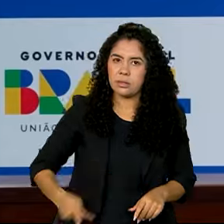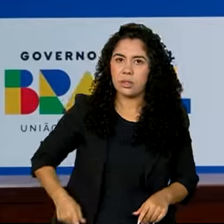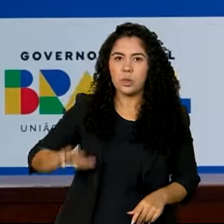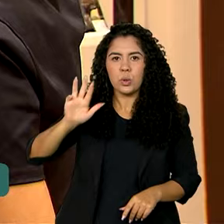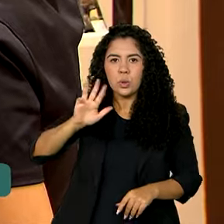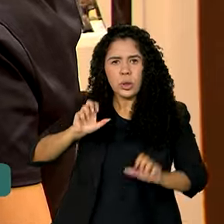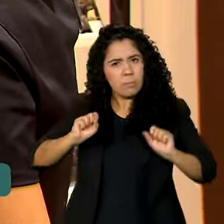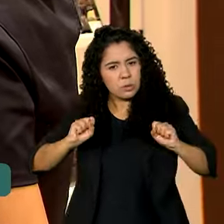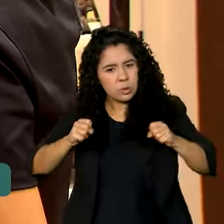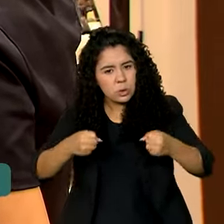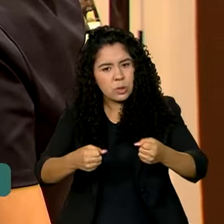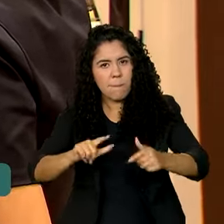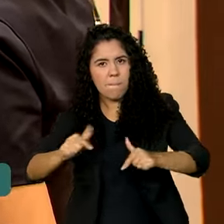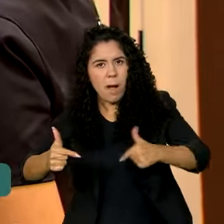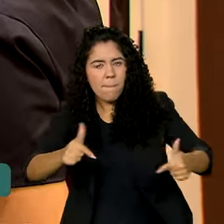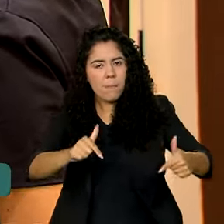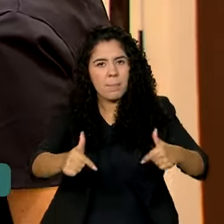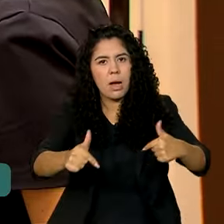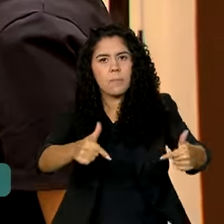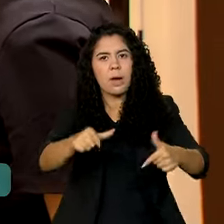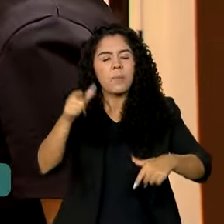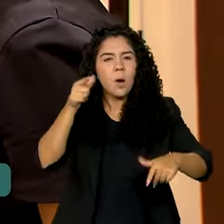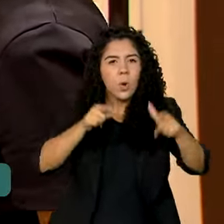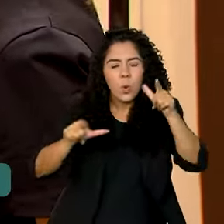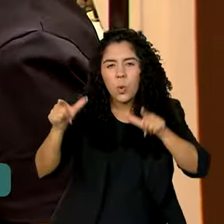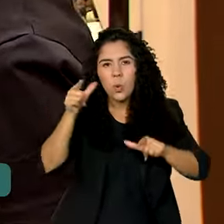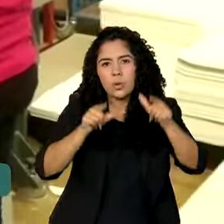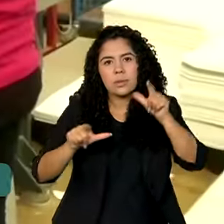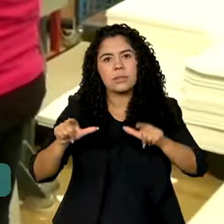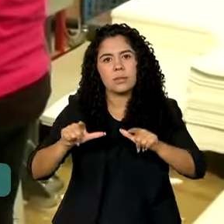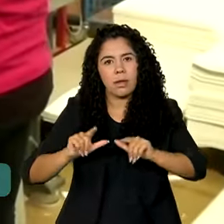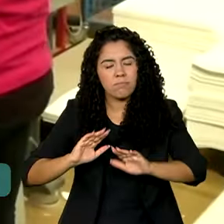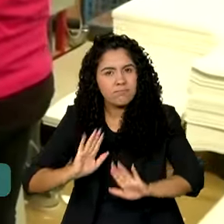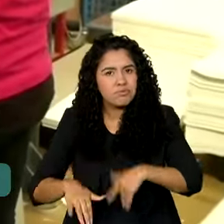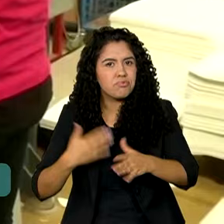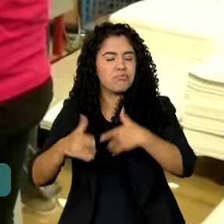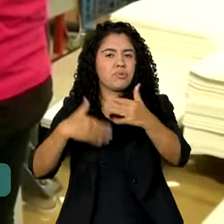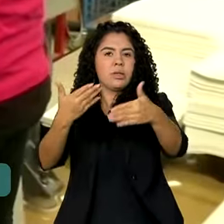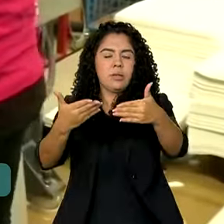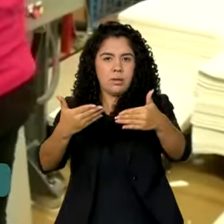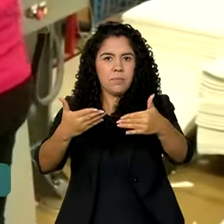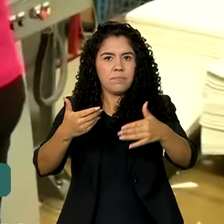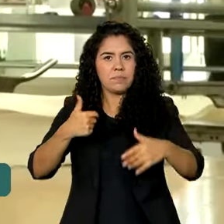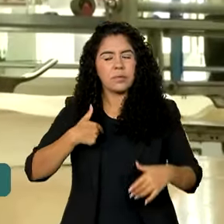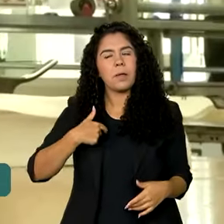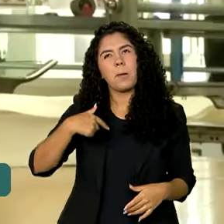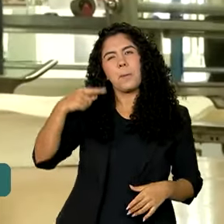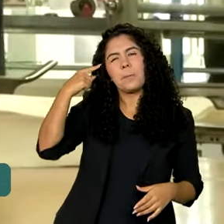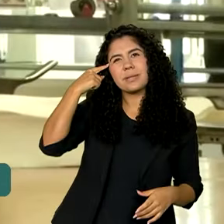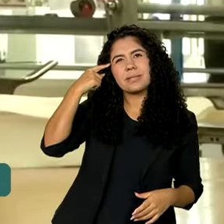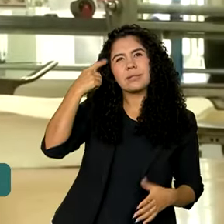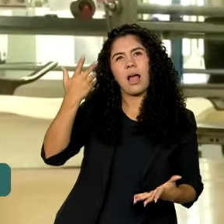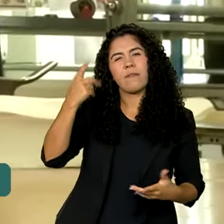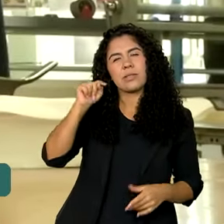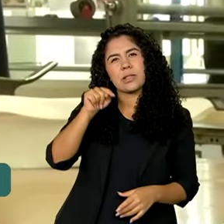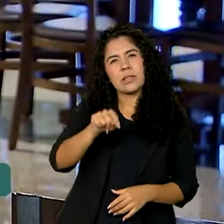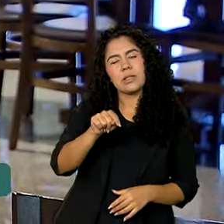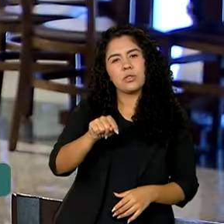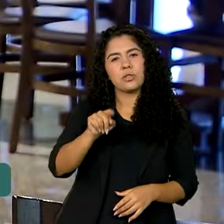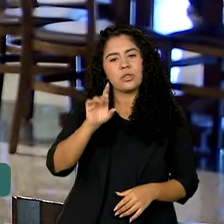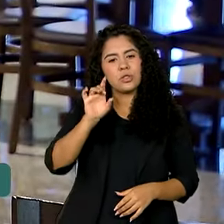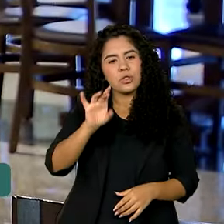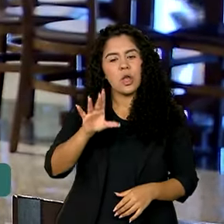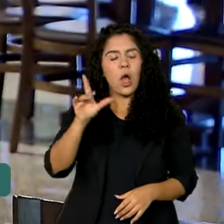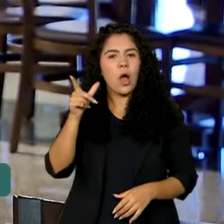destinados no processo de recuperação. Eu achava que, na verdade, que isso ia acontecer mais na